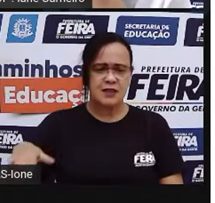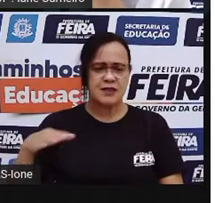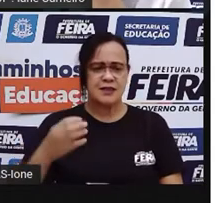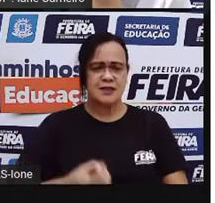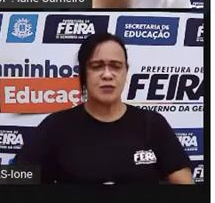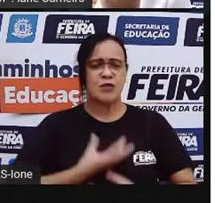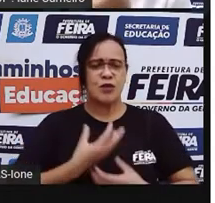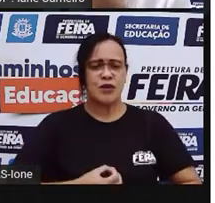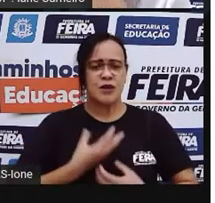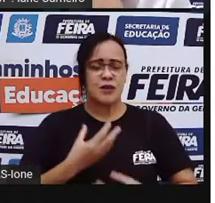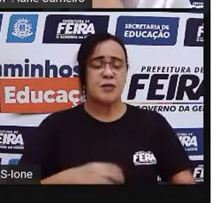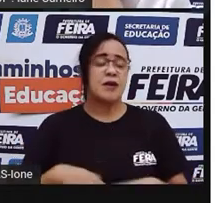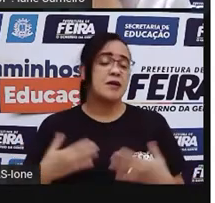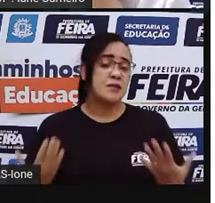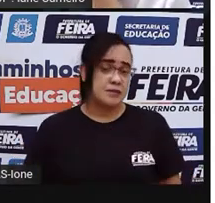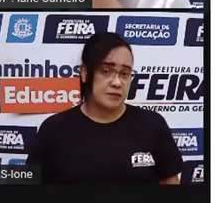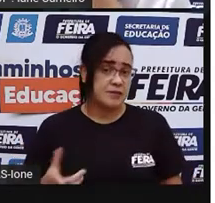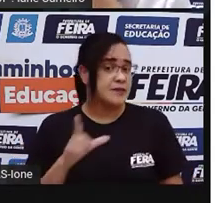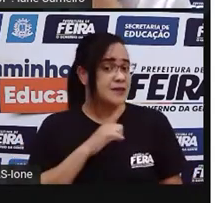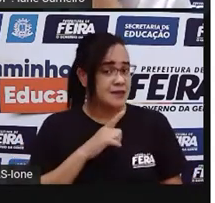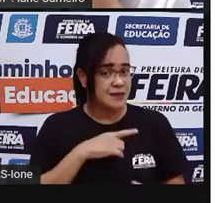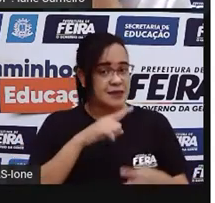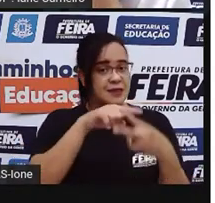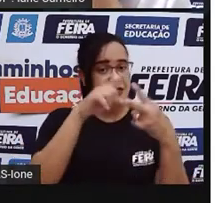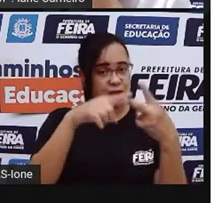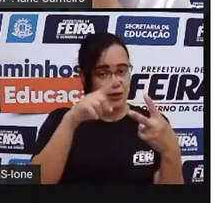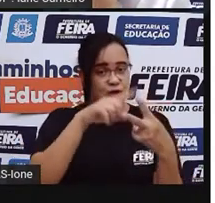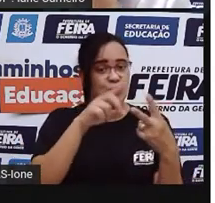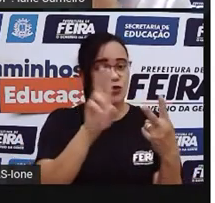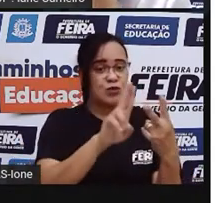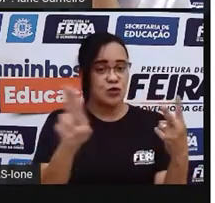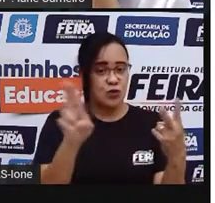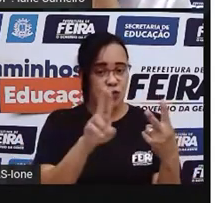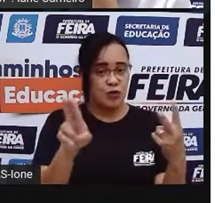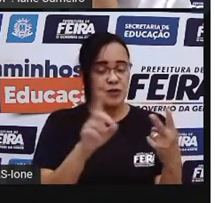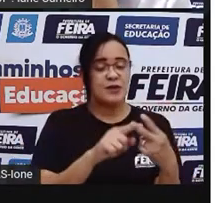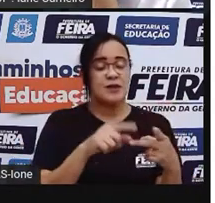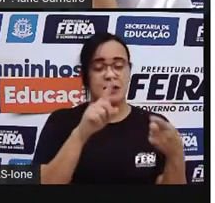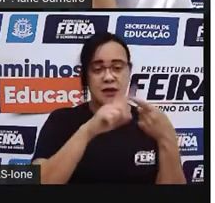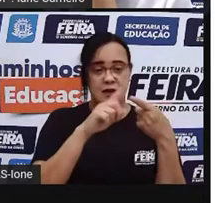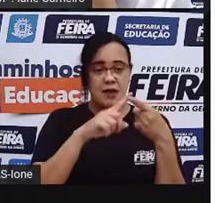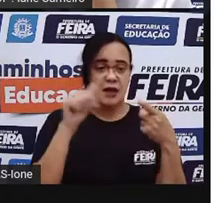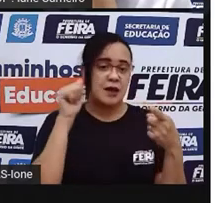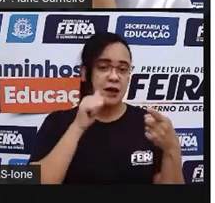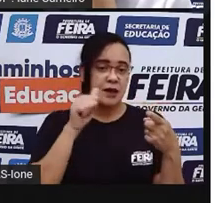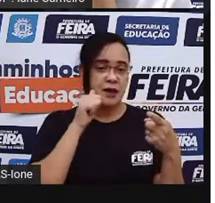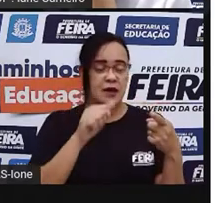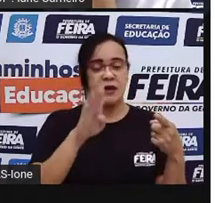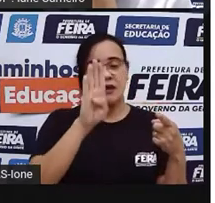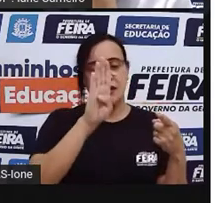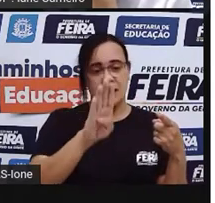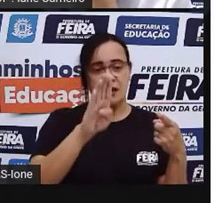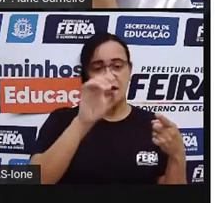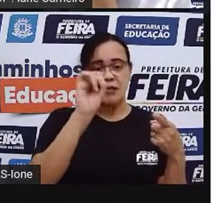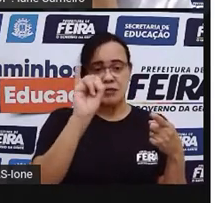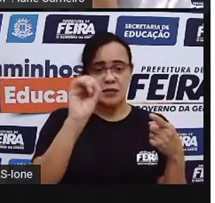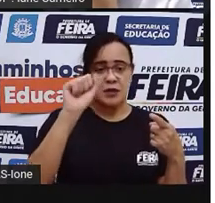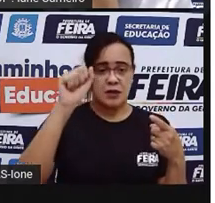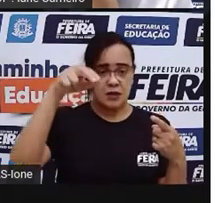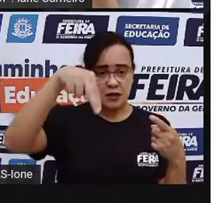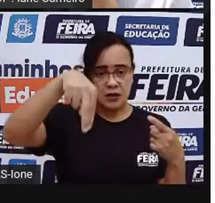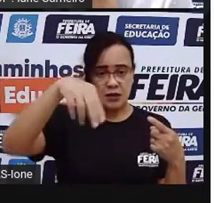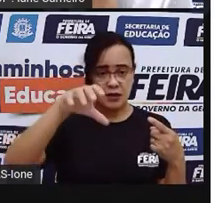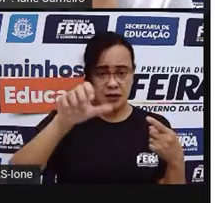Aparecem dois nomes, né? Aparecem Bianca e aparecem Rodrigo,